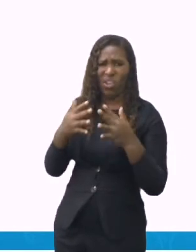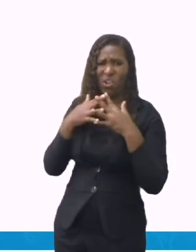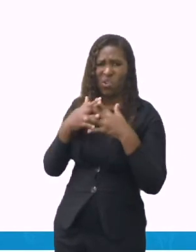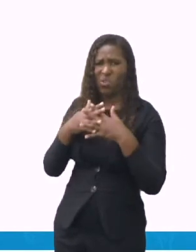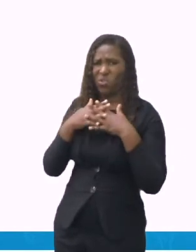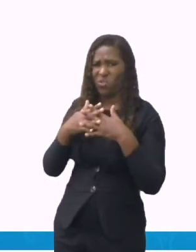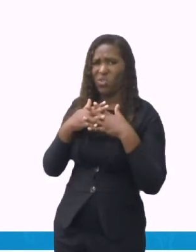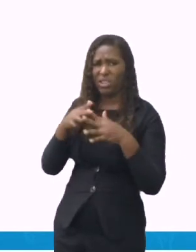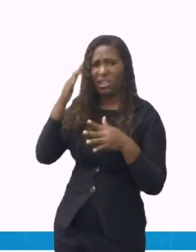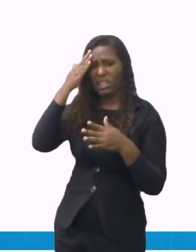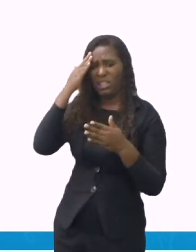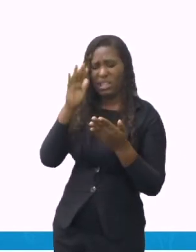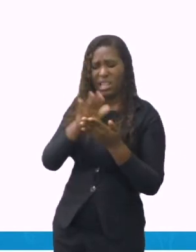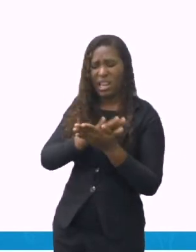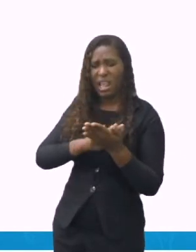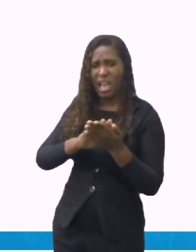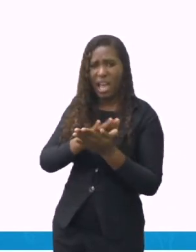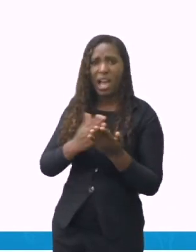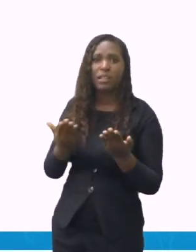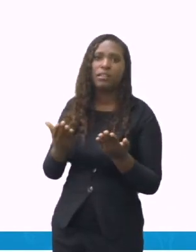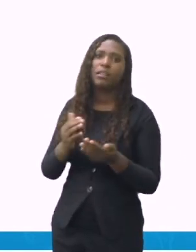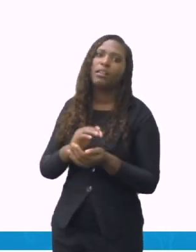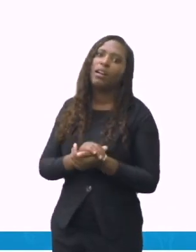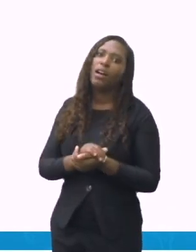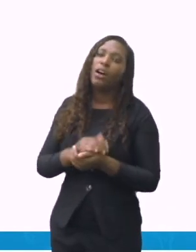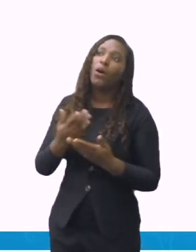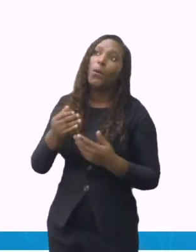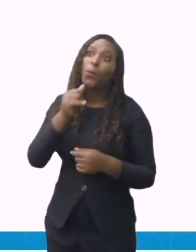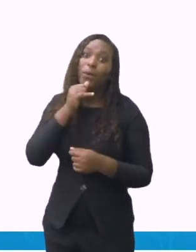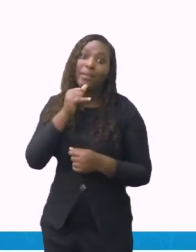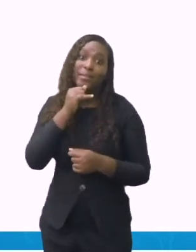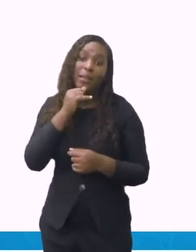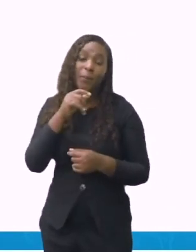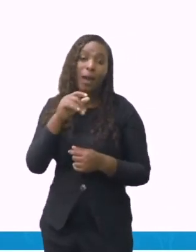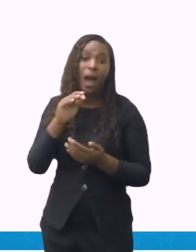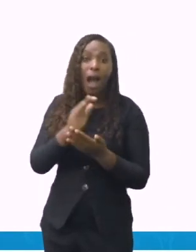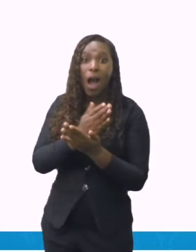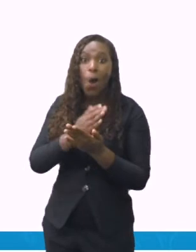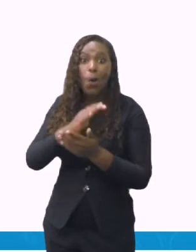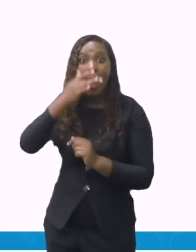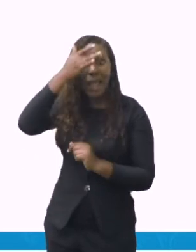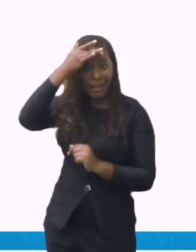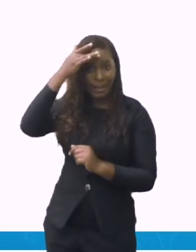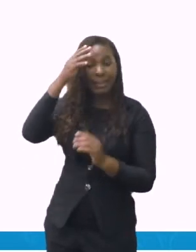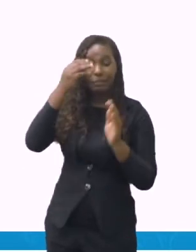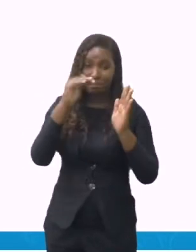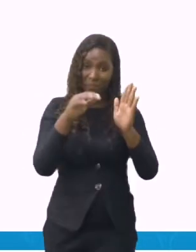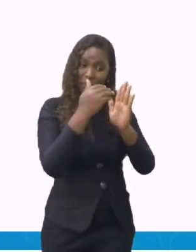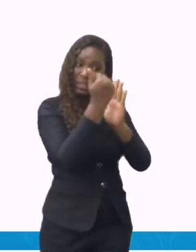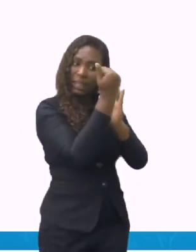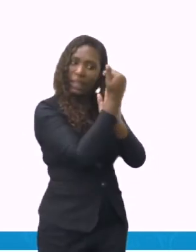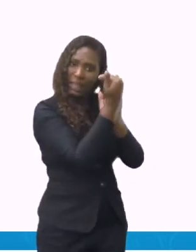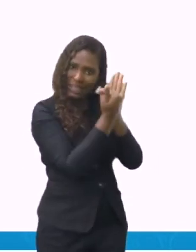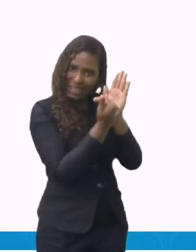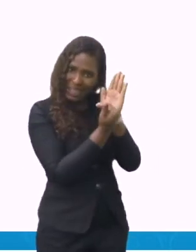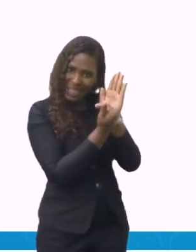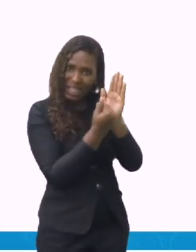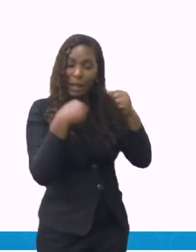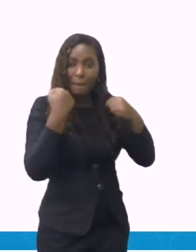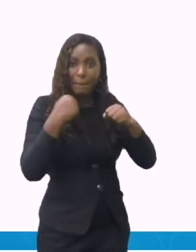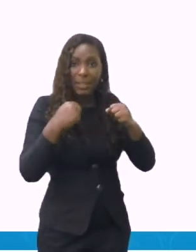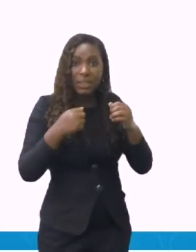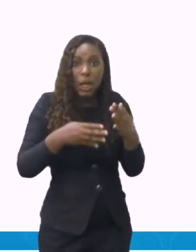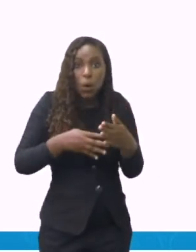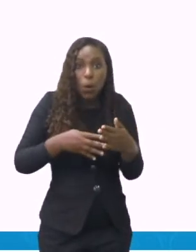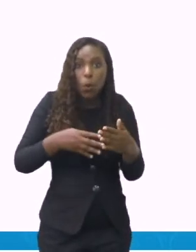de um dia, dois dias, tem receitas que precisam de quatro dias. Tem determinadas carnes, por exemplo, que elas